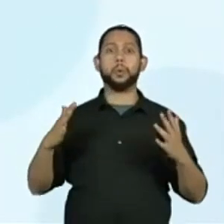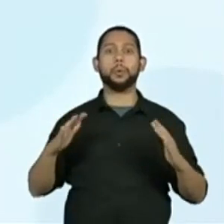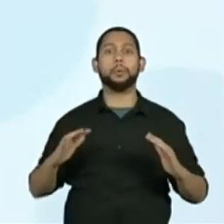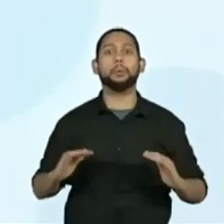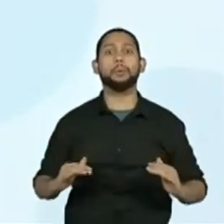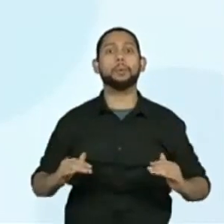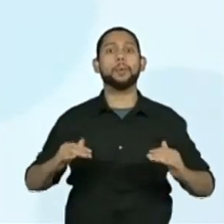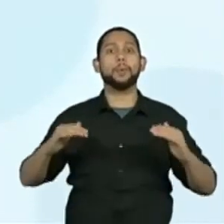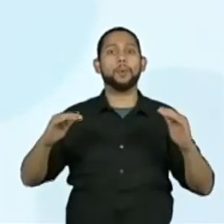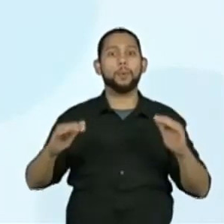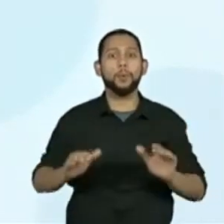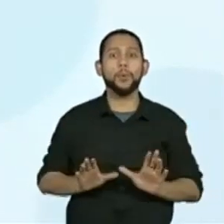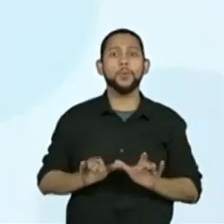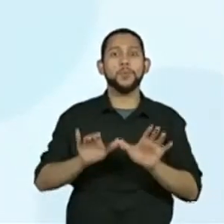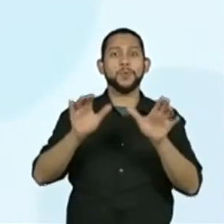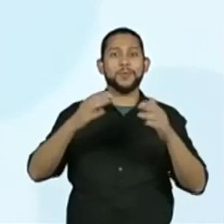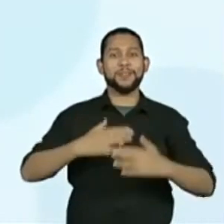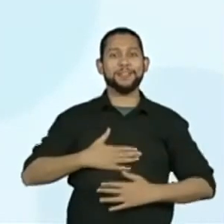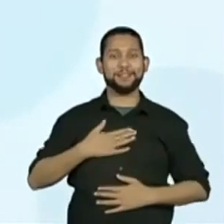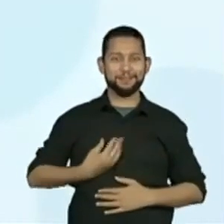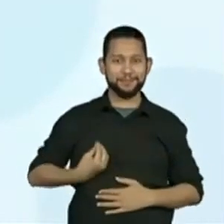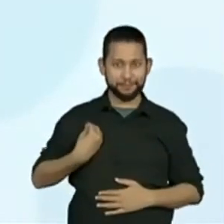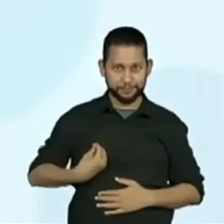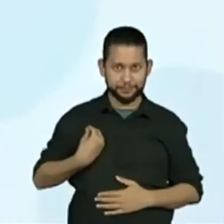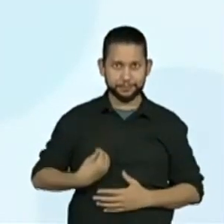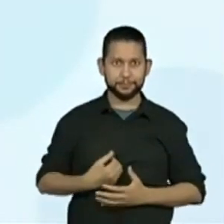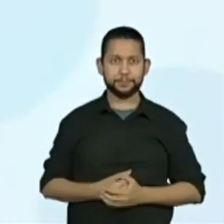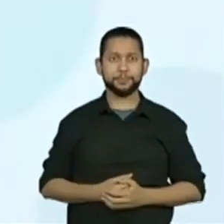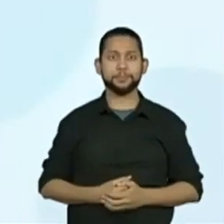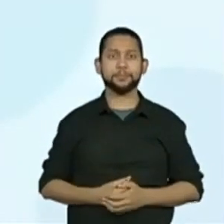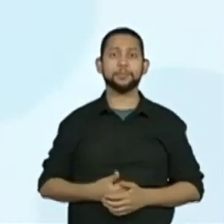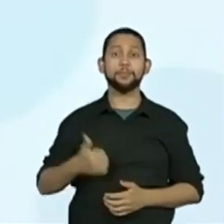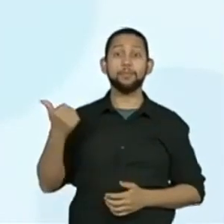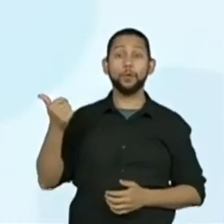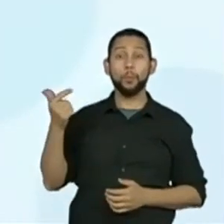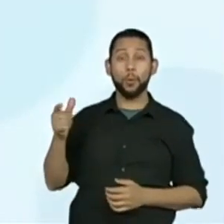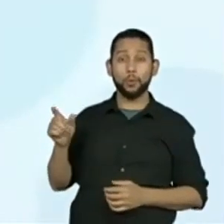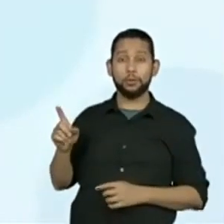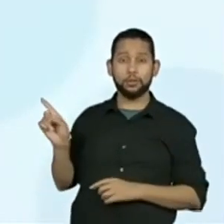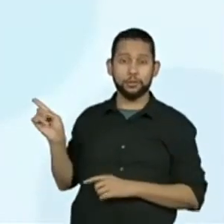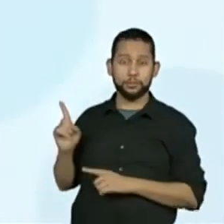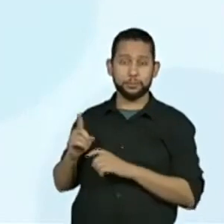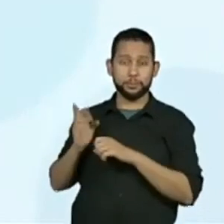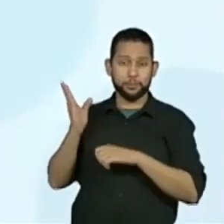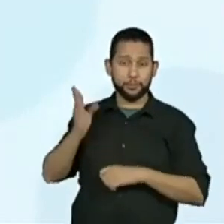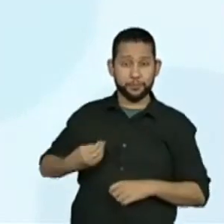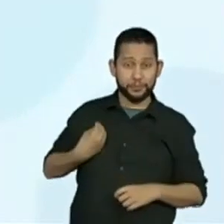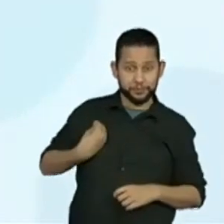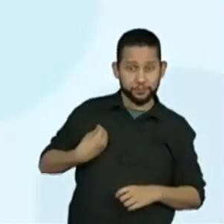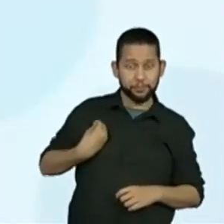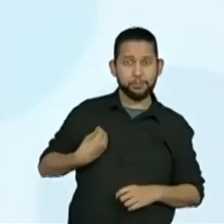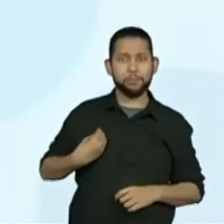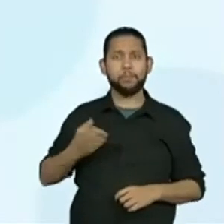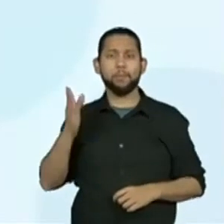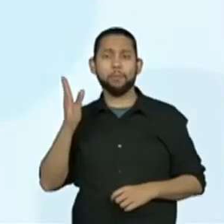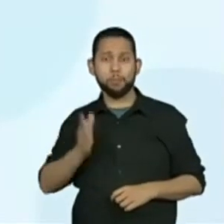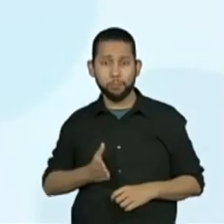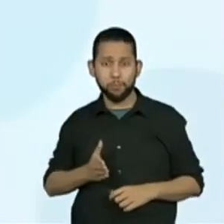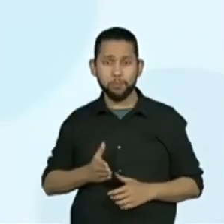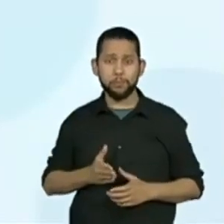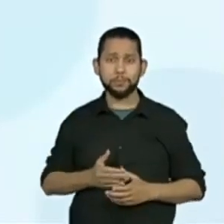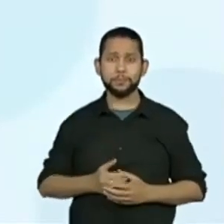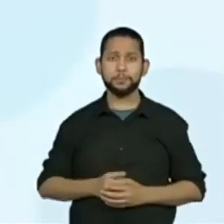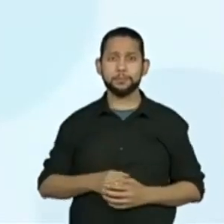Desperta, ou viver, e vou colocar uma observação aqui, Barra, um,